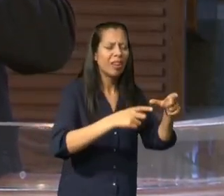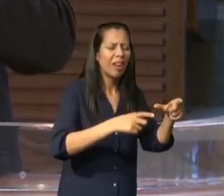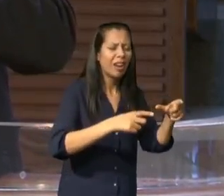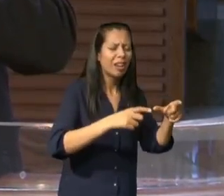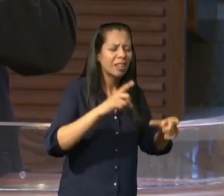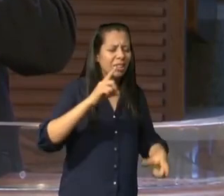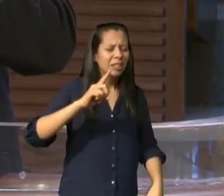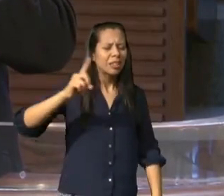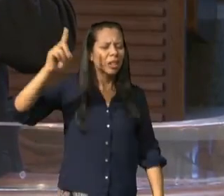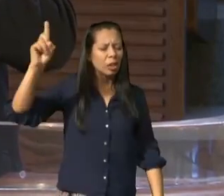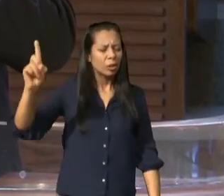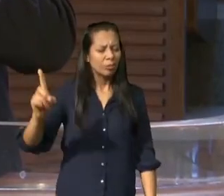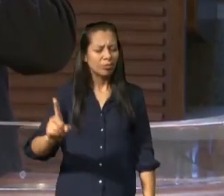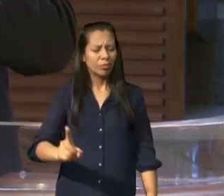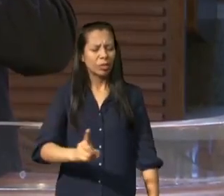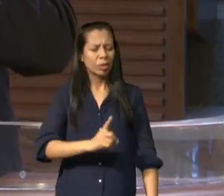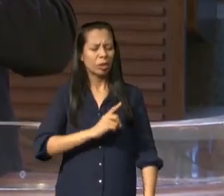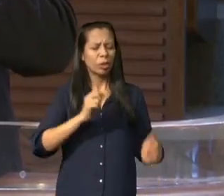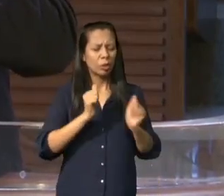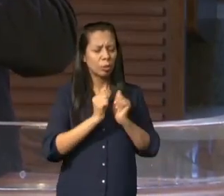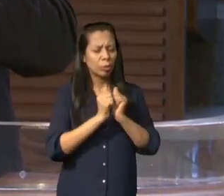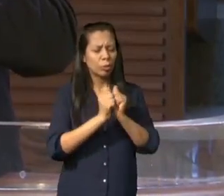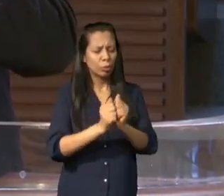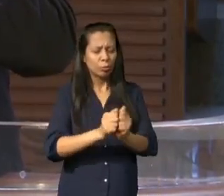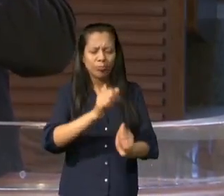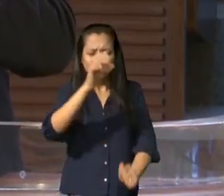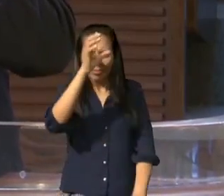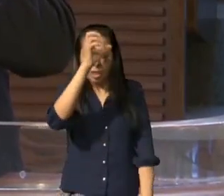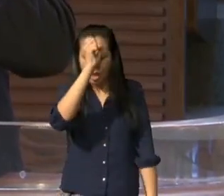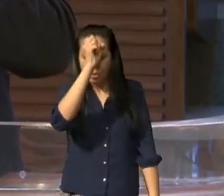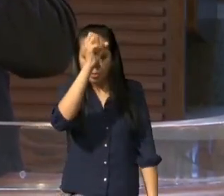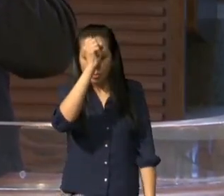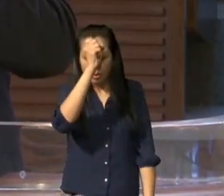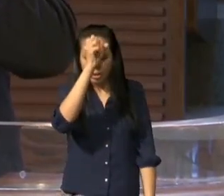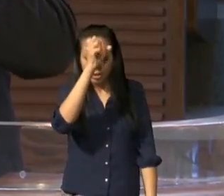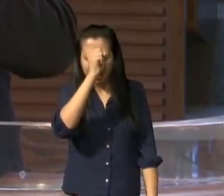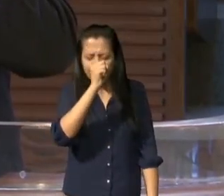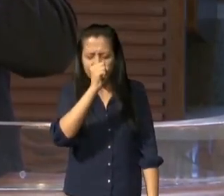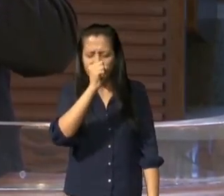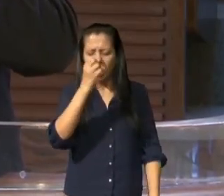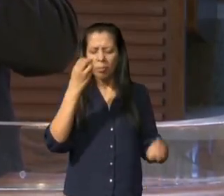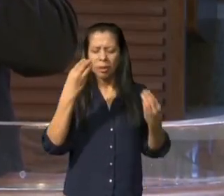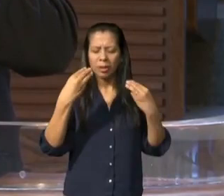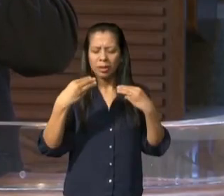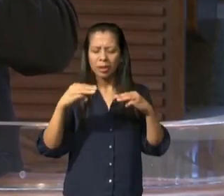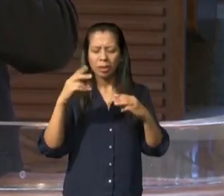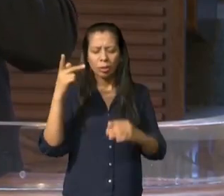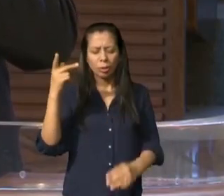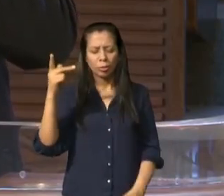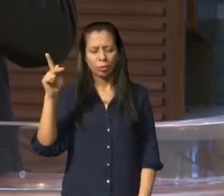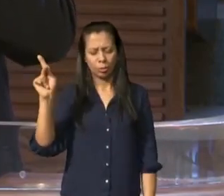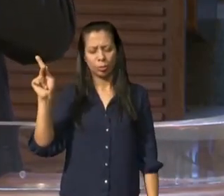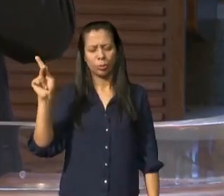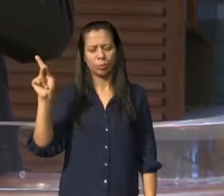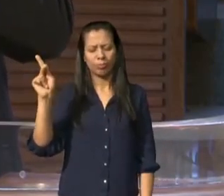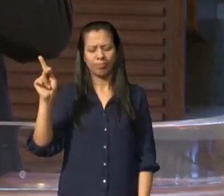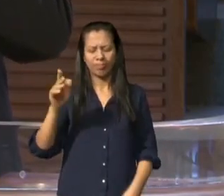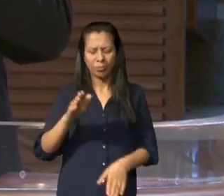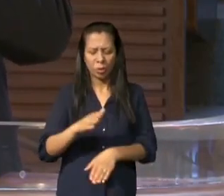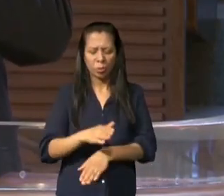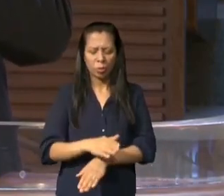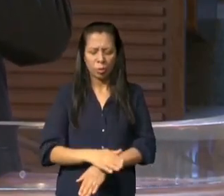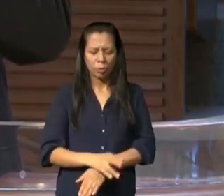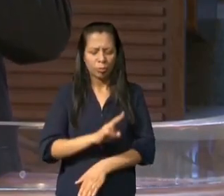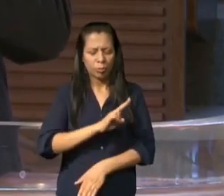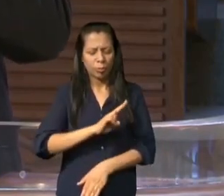compreender neste momento especial aquilo que o Senhor quer para nós e faço esse pedido humildemente